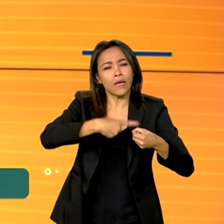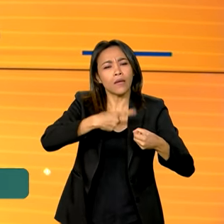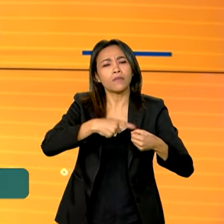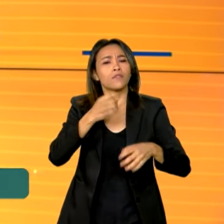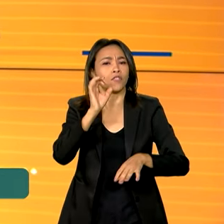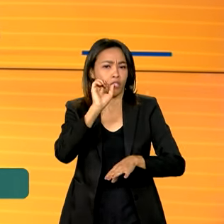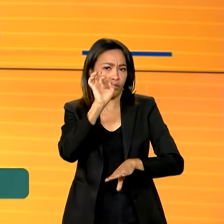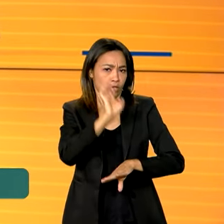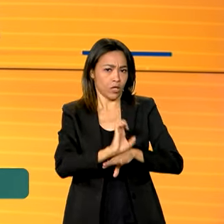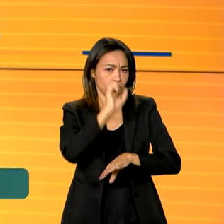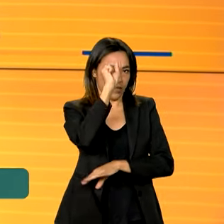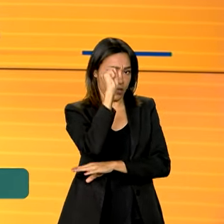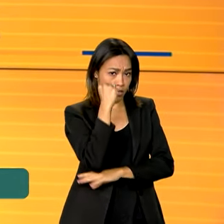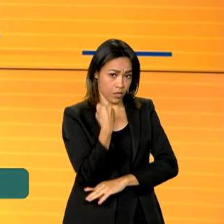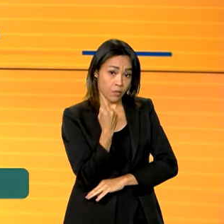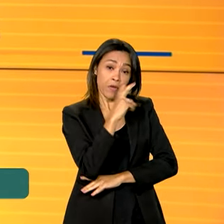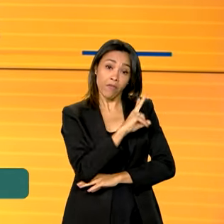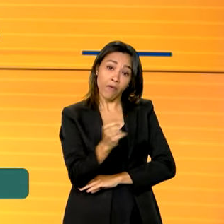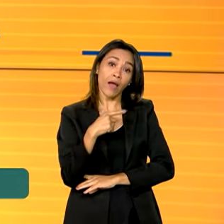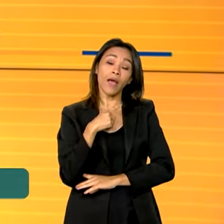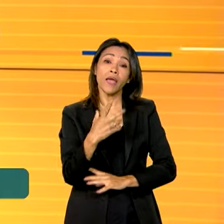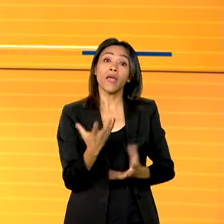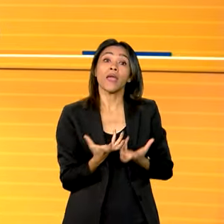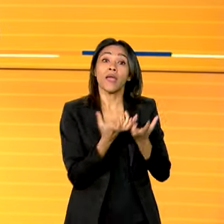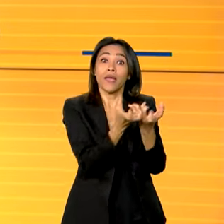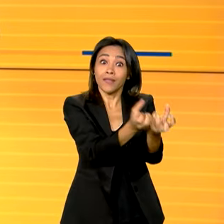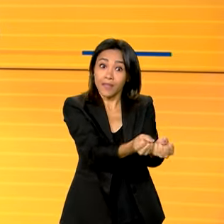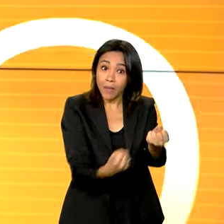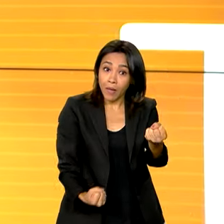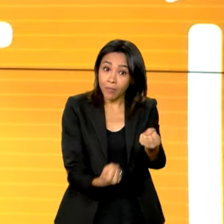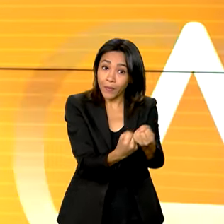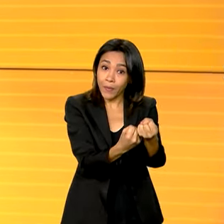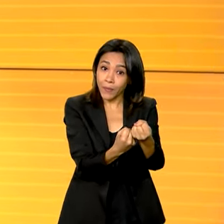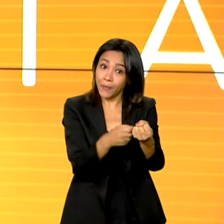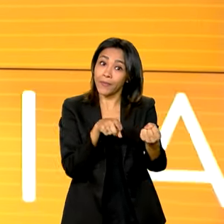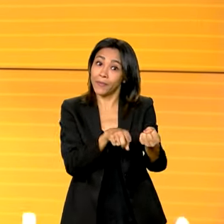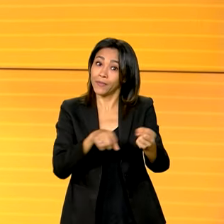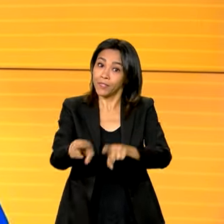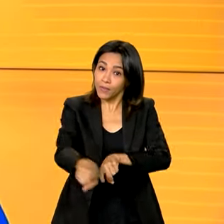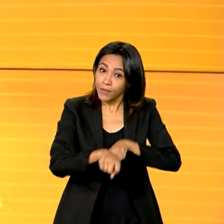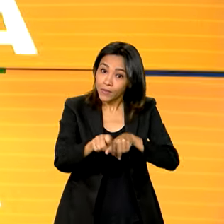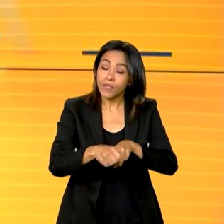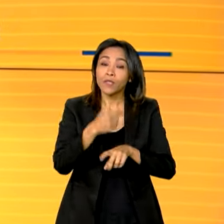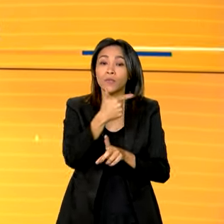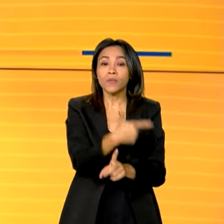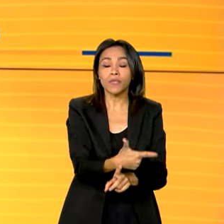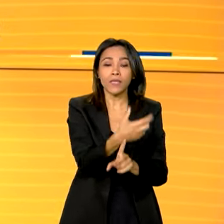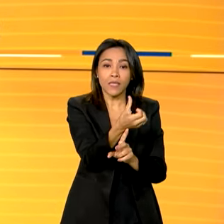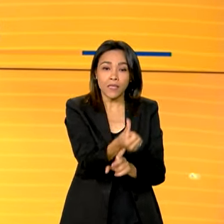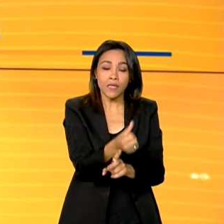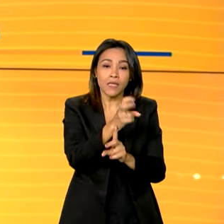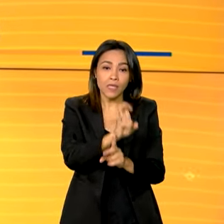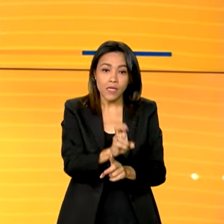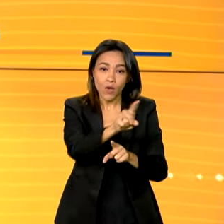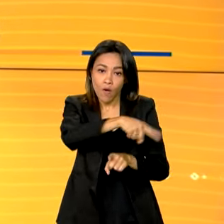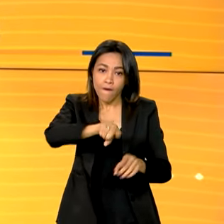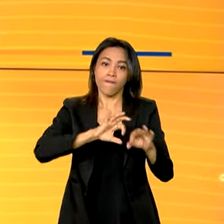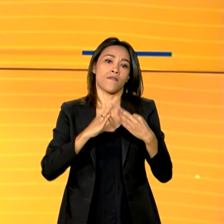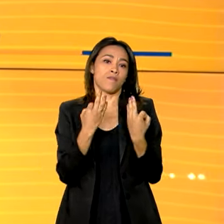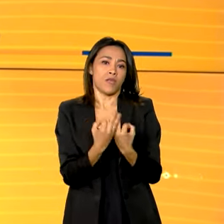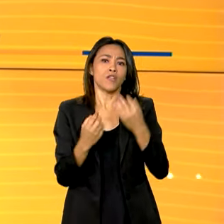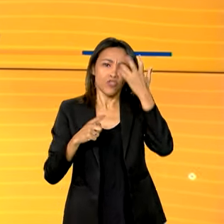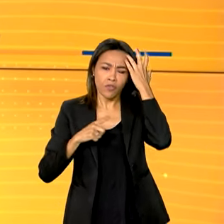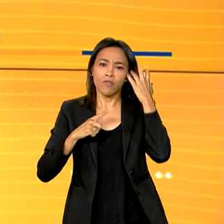poder ser beneficiados pelo Programa de Reforma Agrária. 265 famílias quilombolas tiveram o